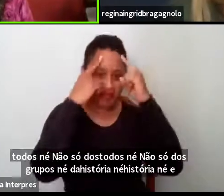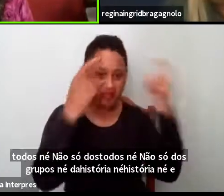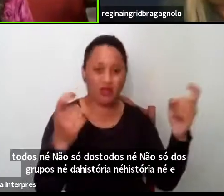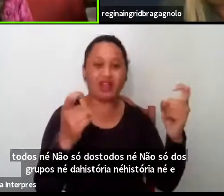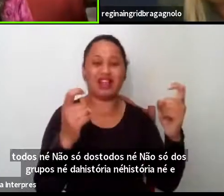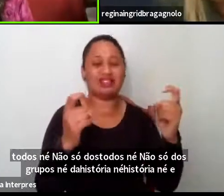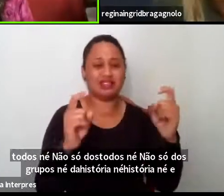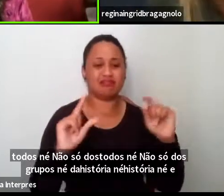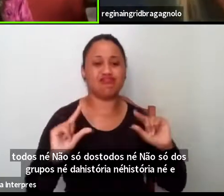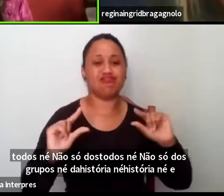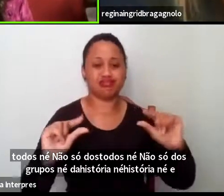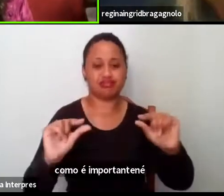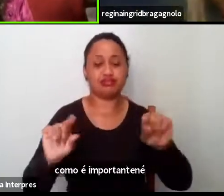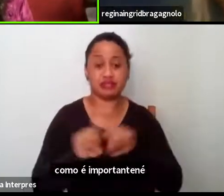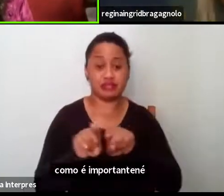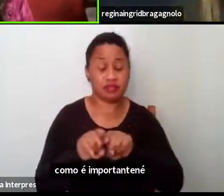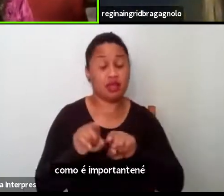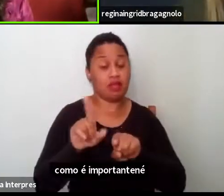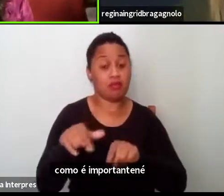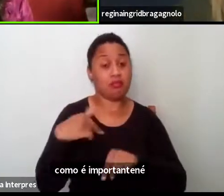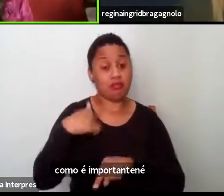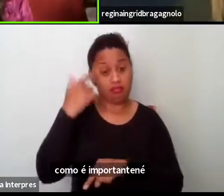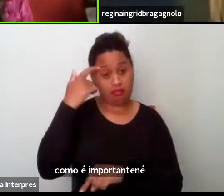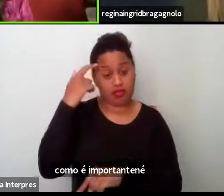é bem importante, né.